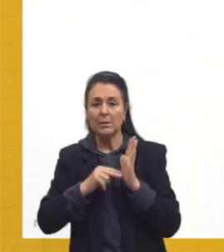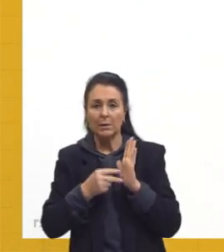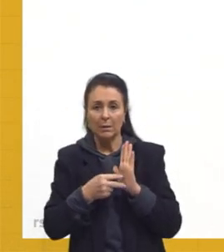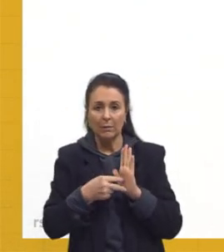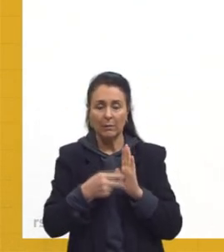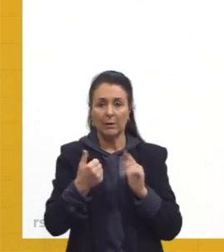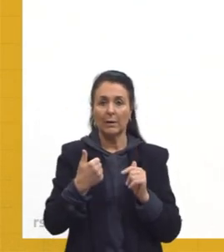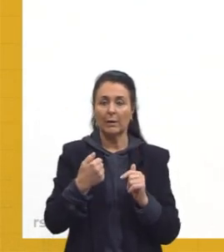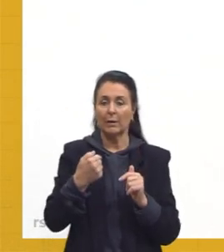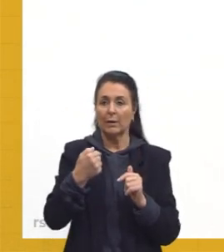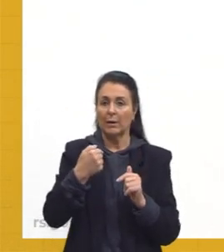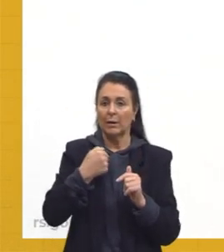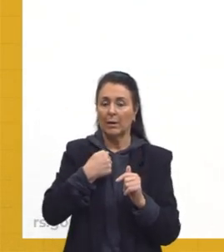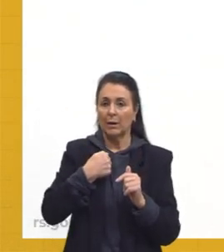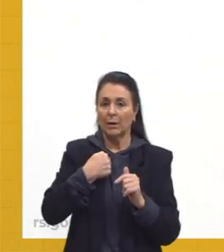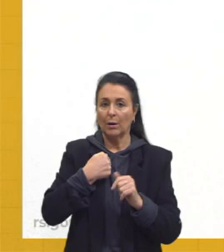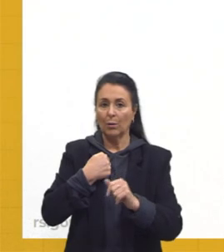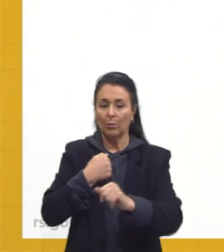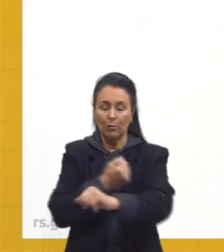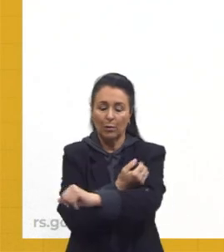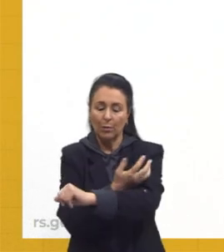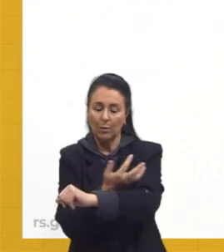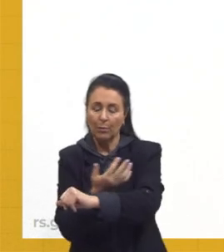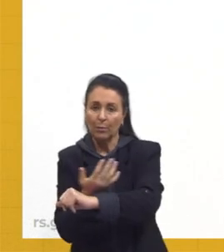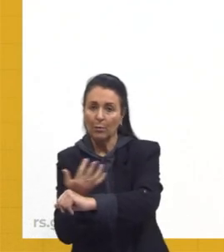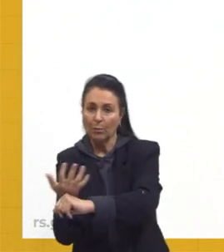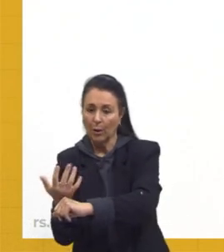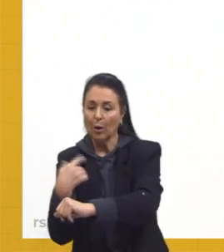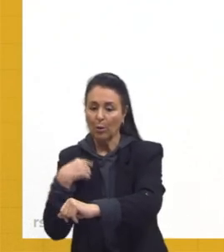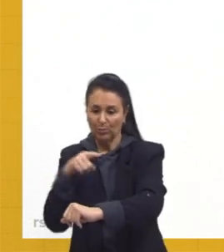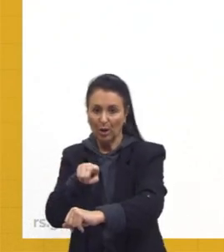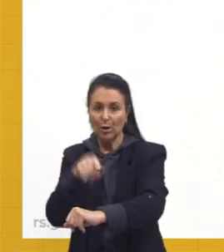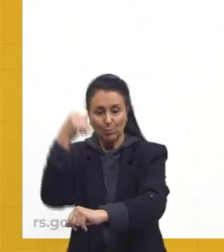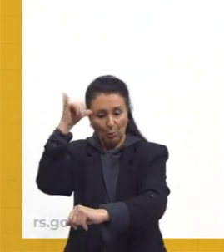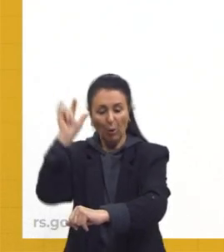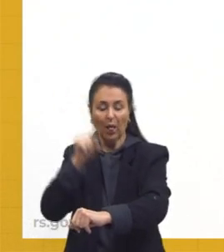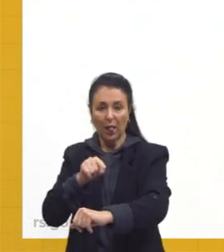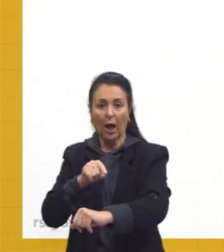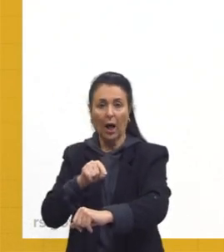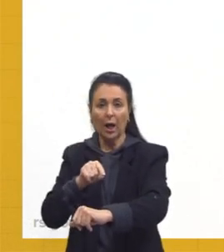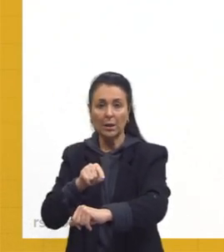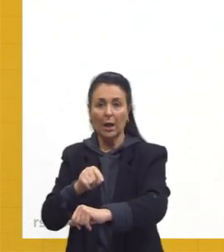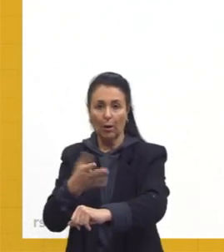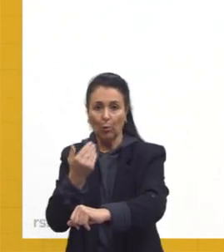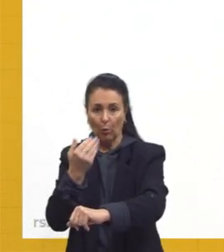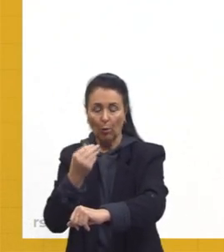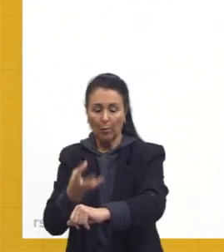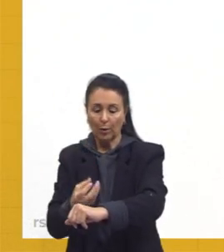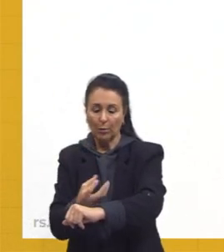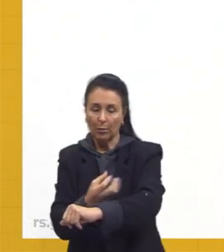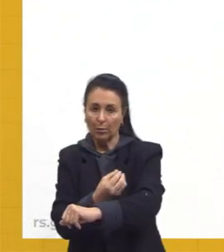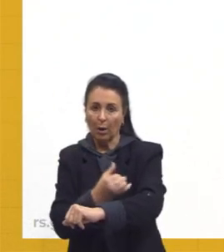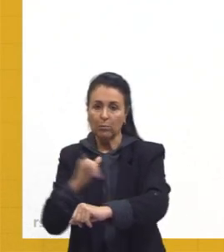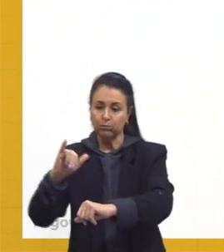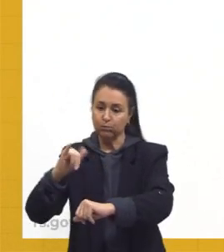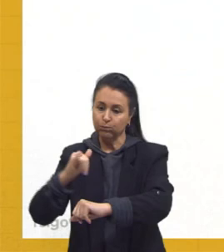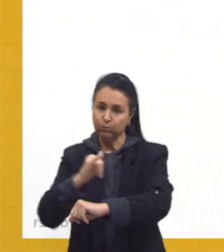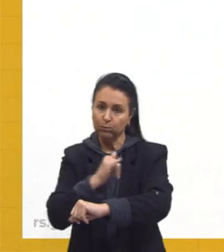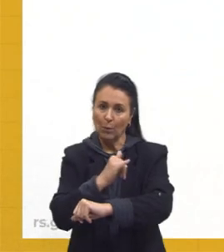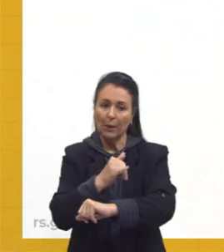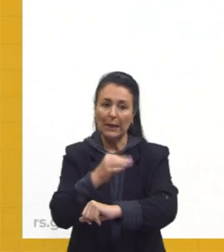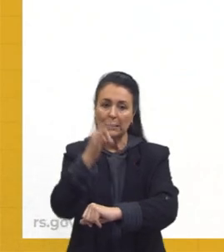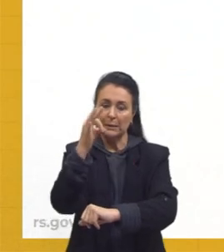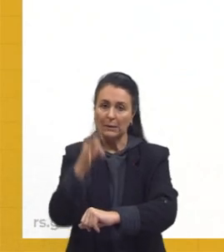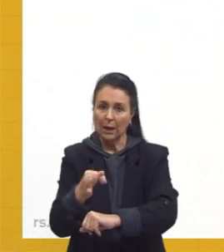coloco no pasto e deixo, né, ele lá, se alimentando desse pasto e engordando. Quando ele chegou no peso